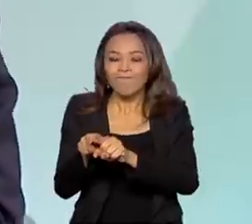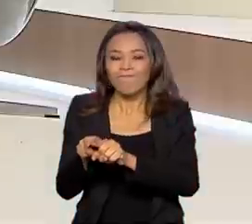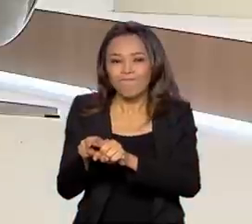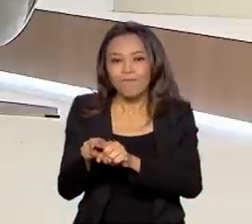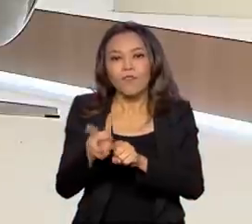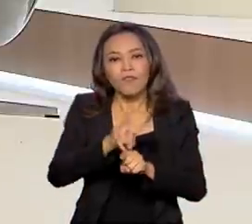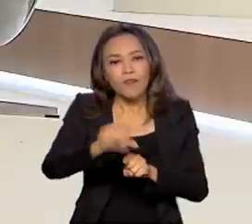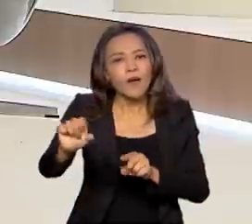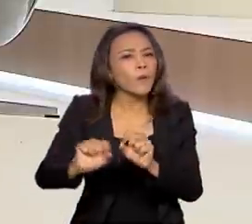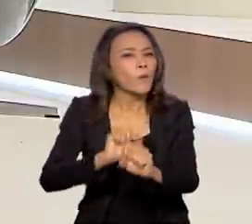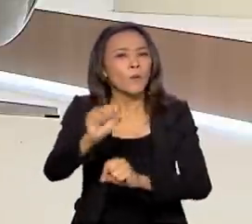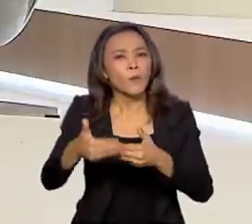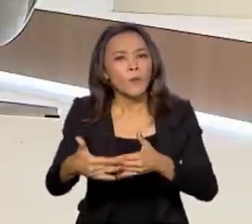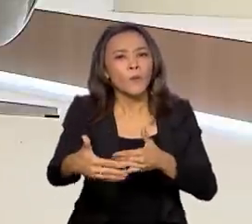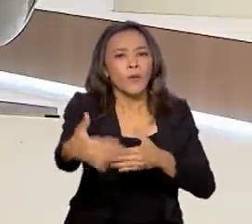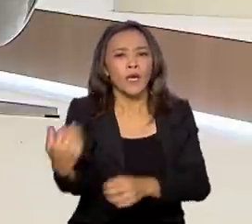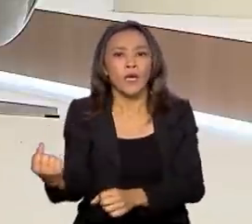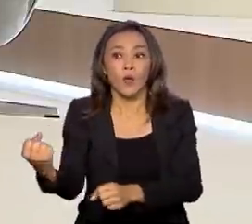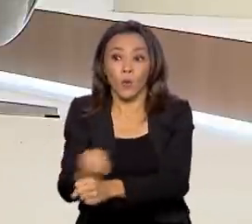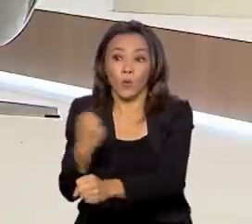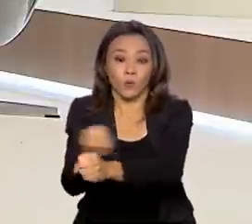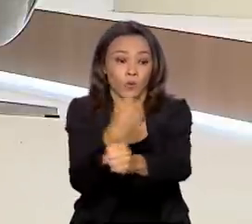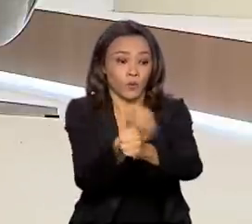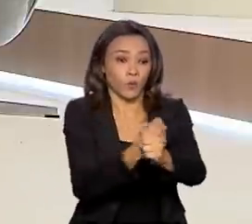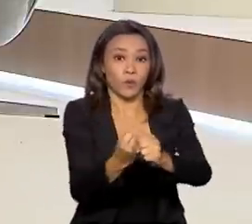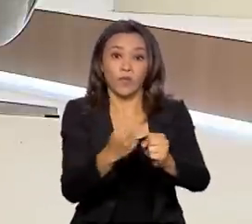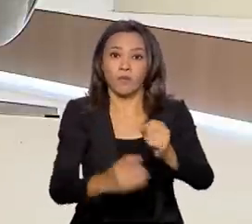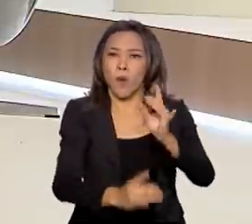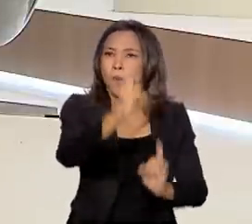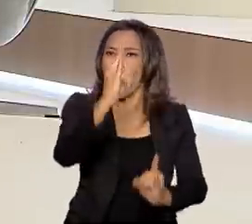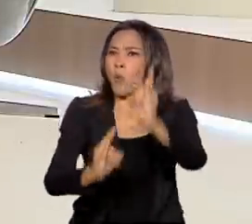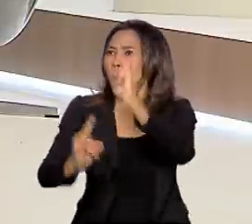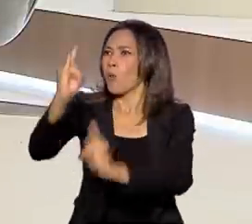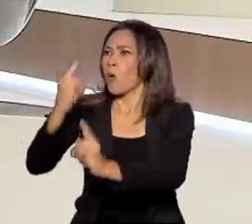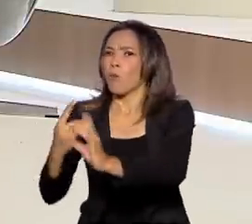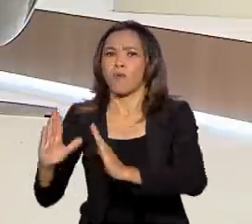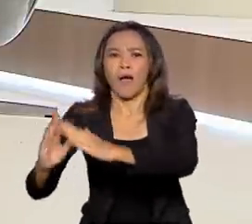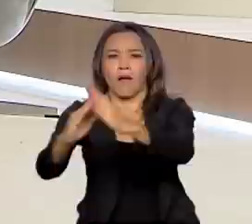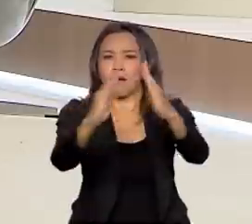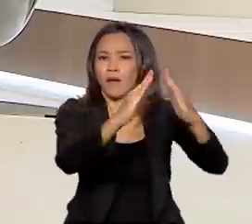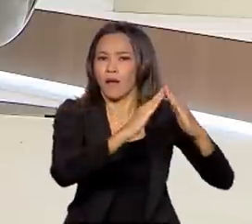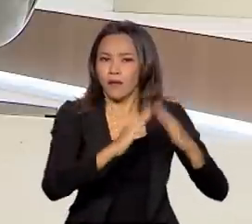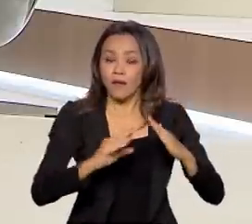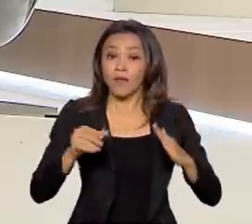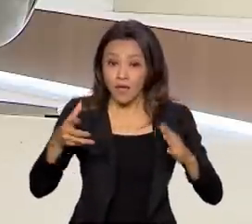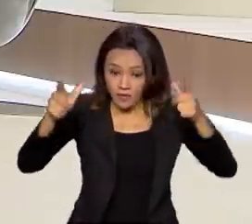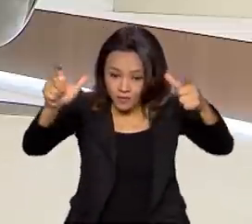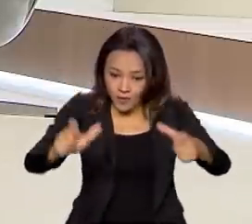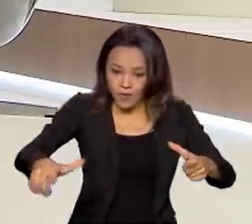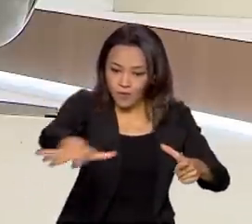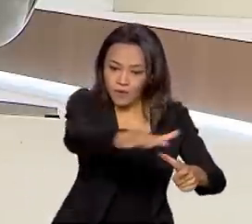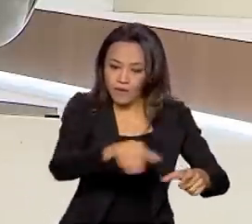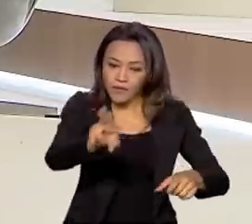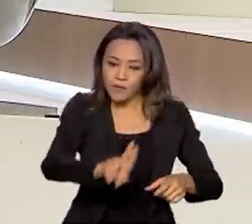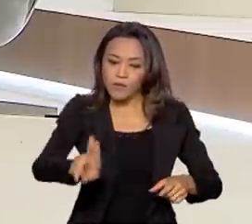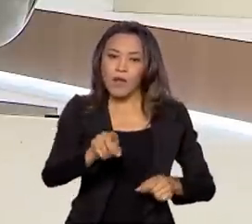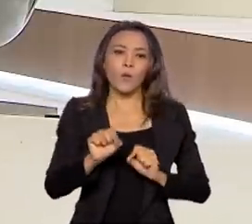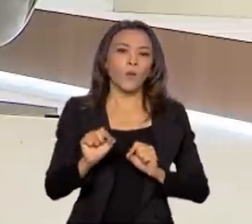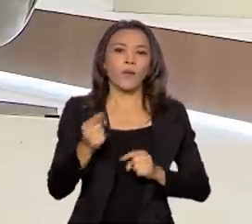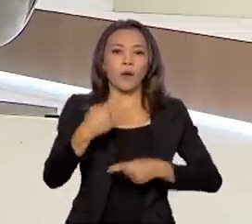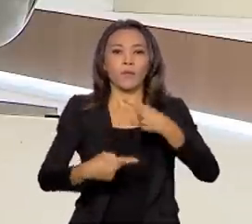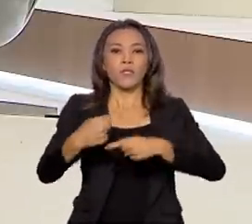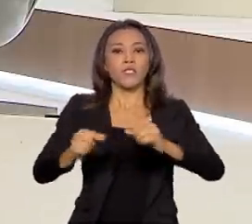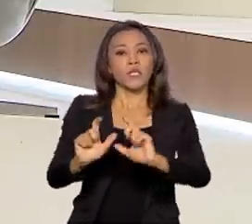produz um parque público, um parque habitacional, que será utilizado para a política local